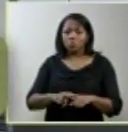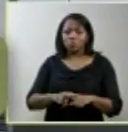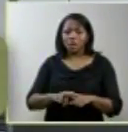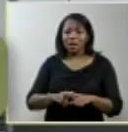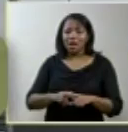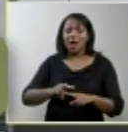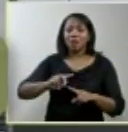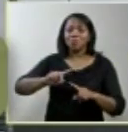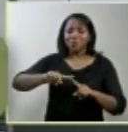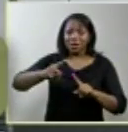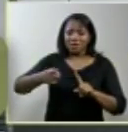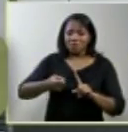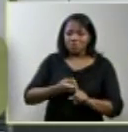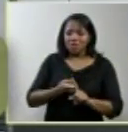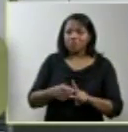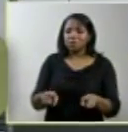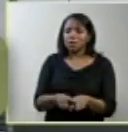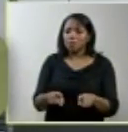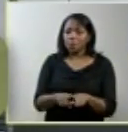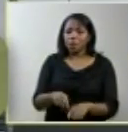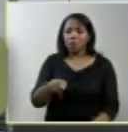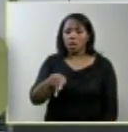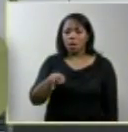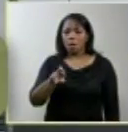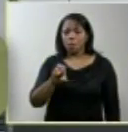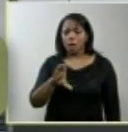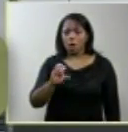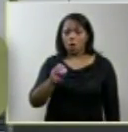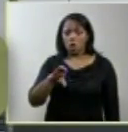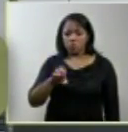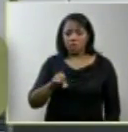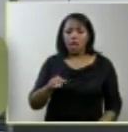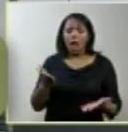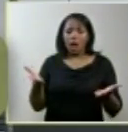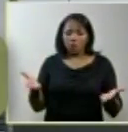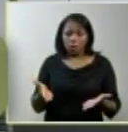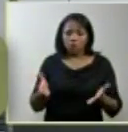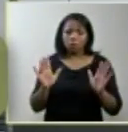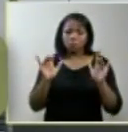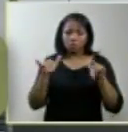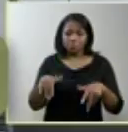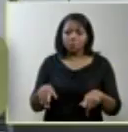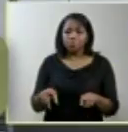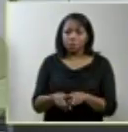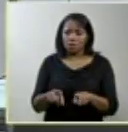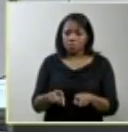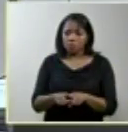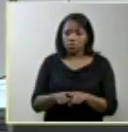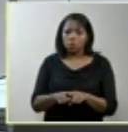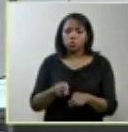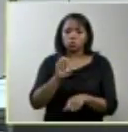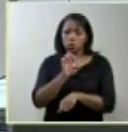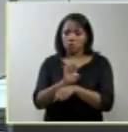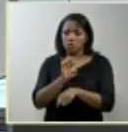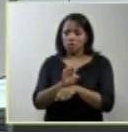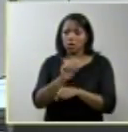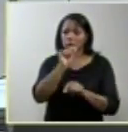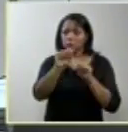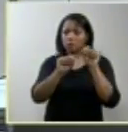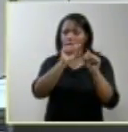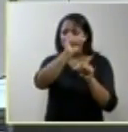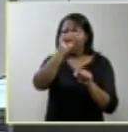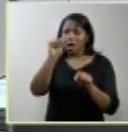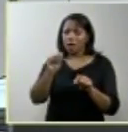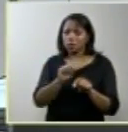é com este tema da tortura que encerro minha apresentação afirmar a laicidade do Estado brasileiro não significa